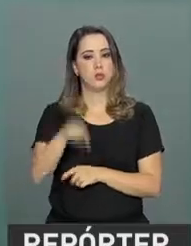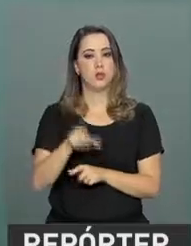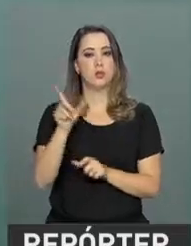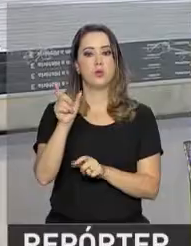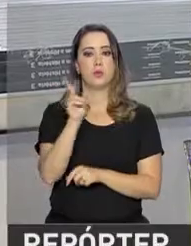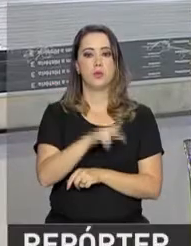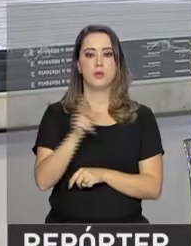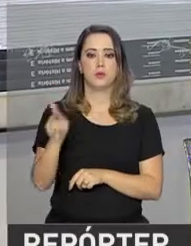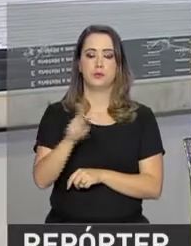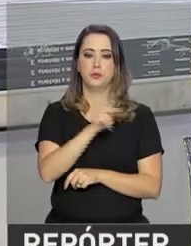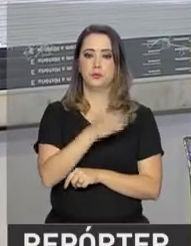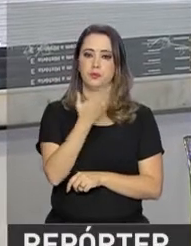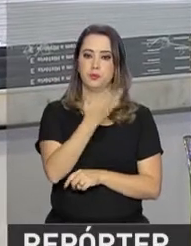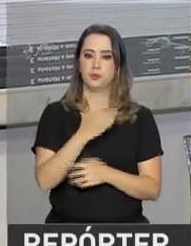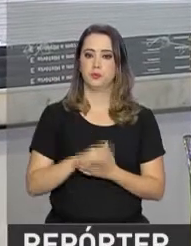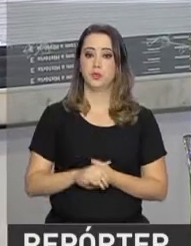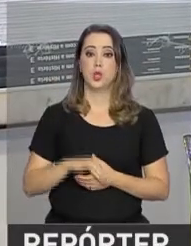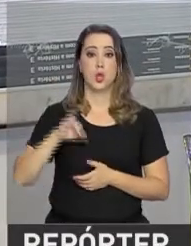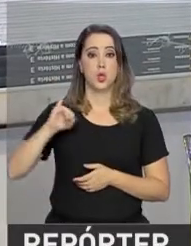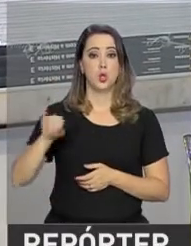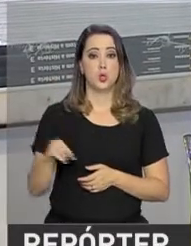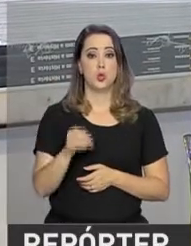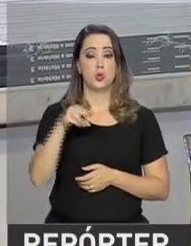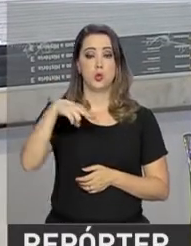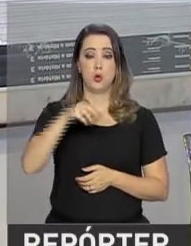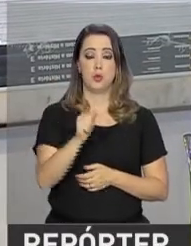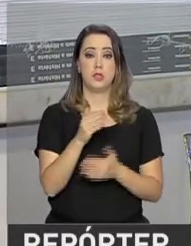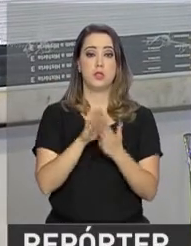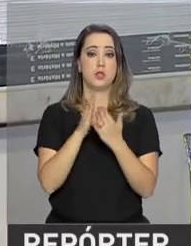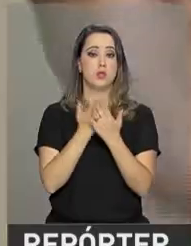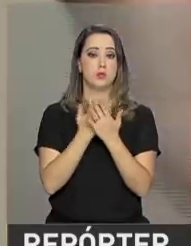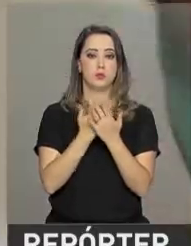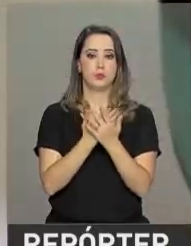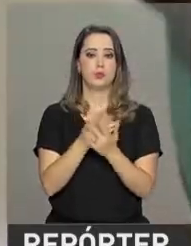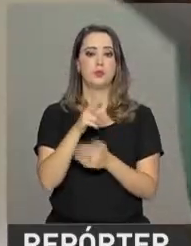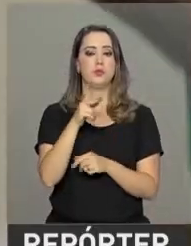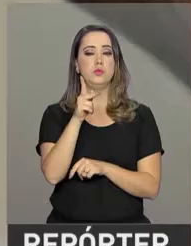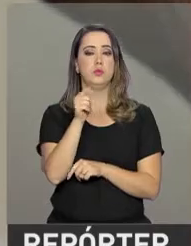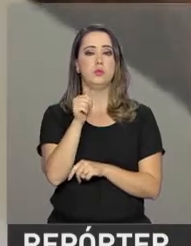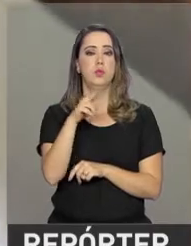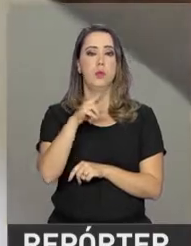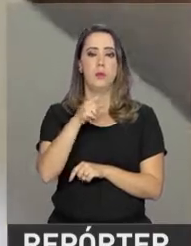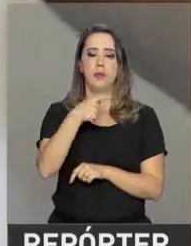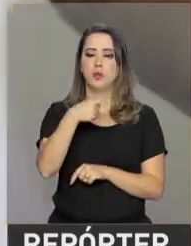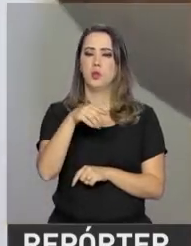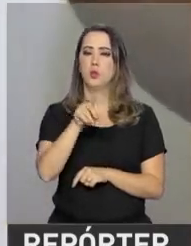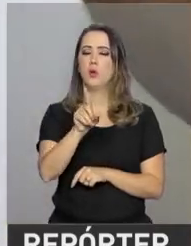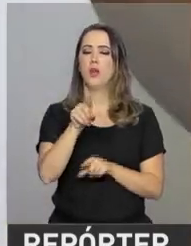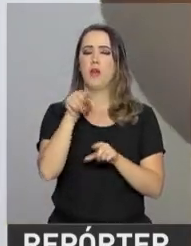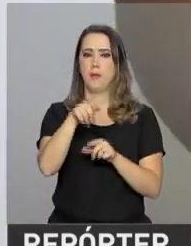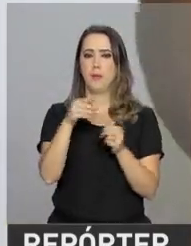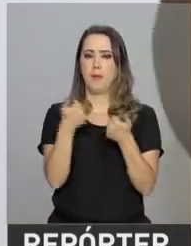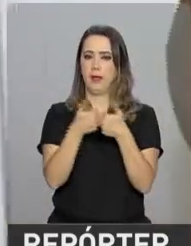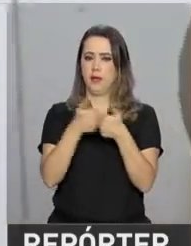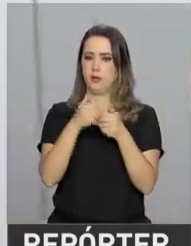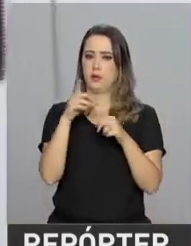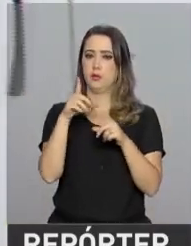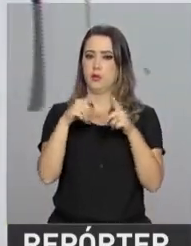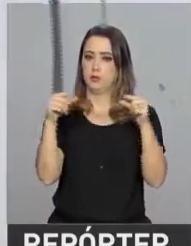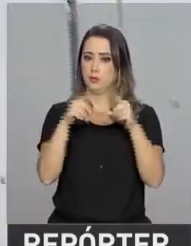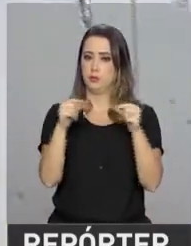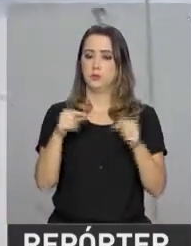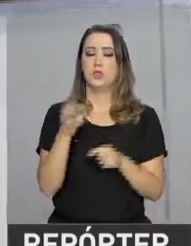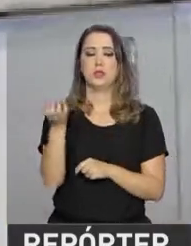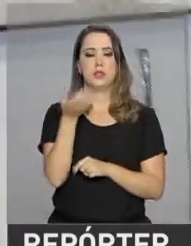educadores. Jonas estuda em uma escola pública no Paranuá, região administrativa a 15 quilômetros de Brasília. Ele sonha em